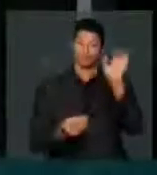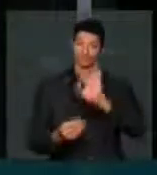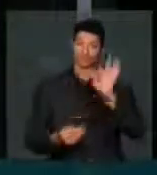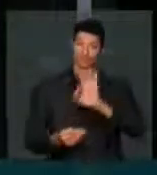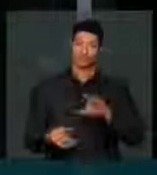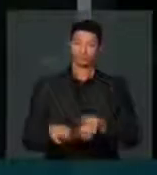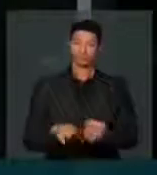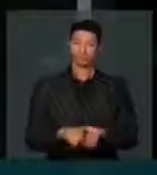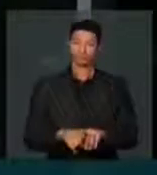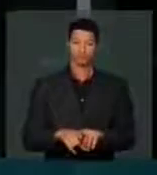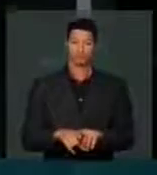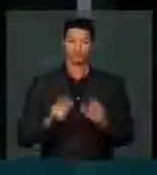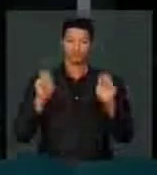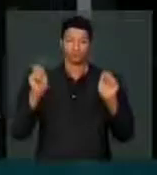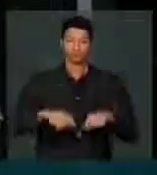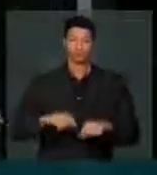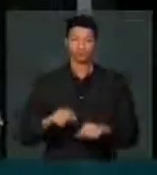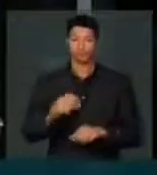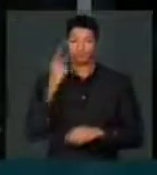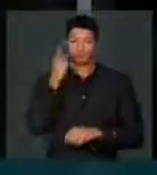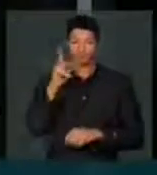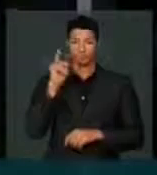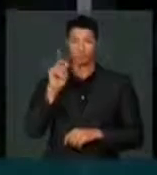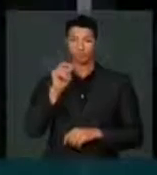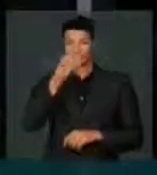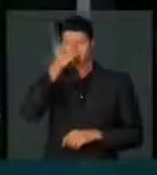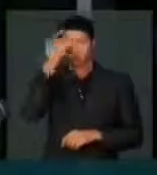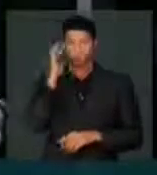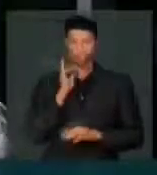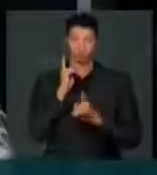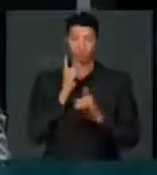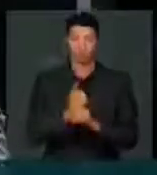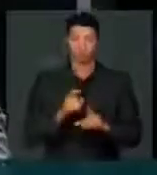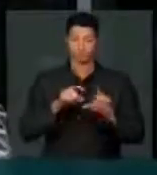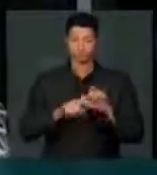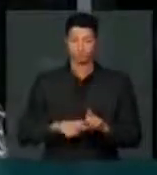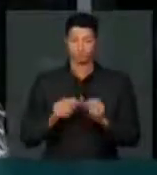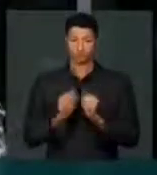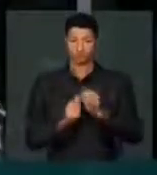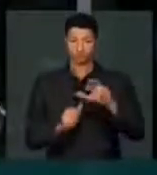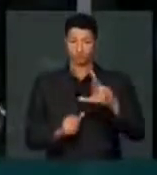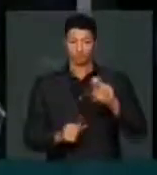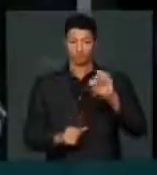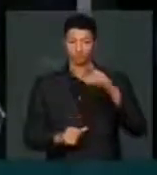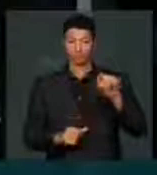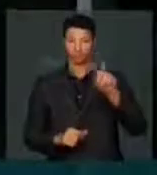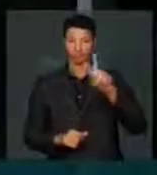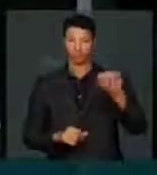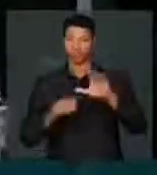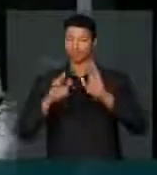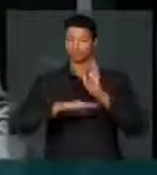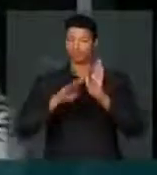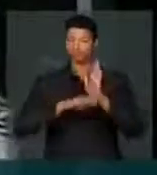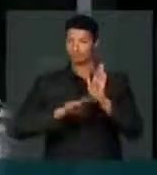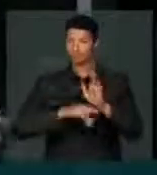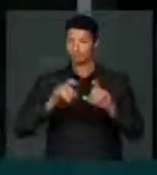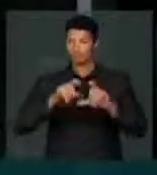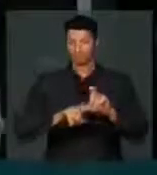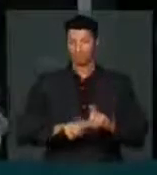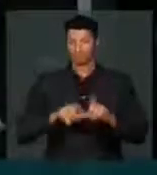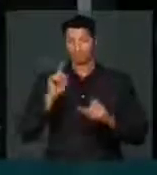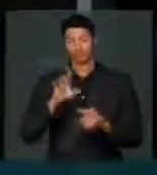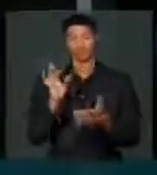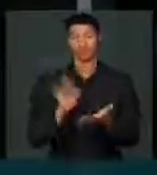% de possibilidade para que aquele que encontra-se em dívida com cartão de crédito vá abatendo suas dívidas.